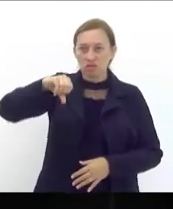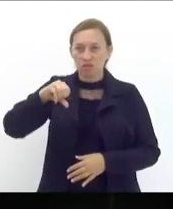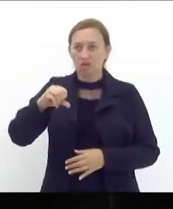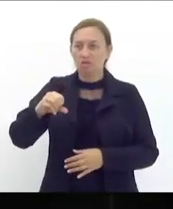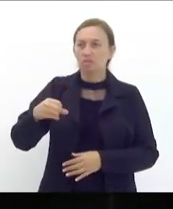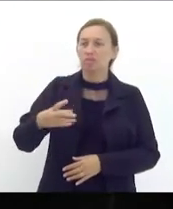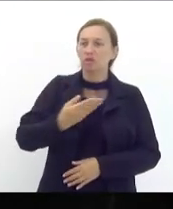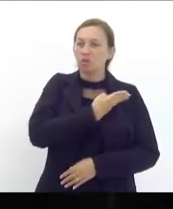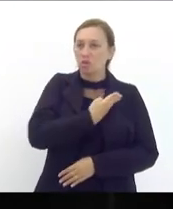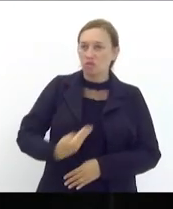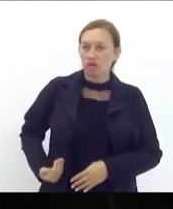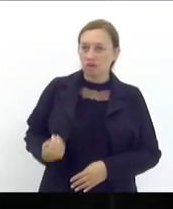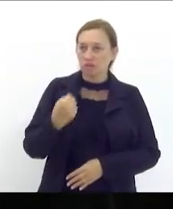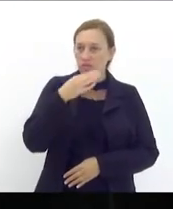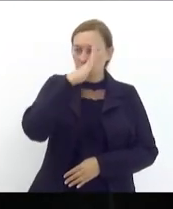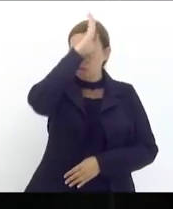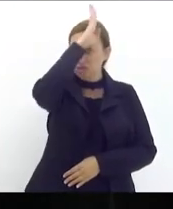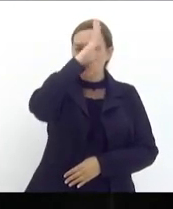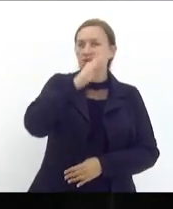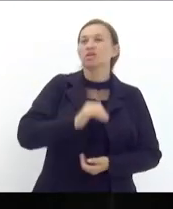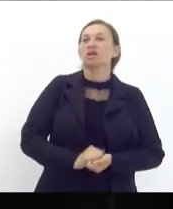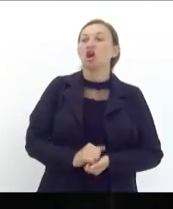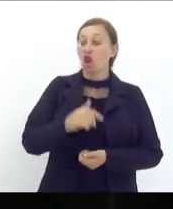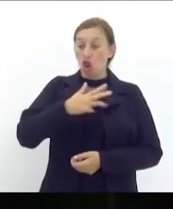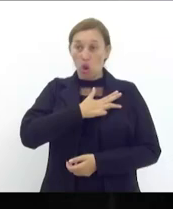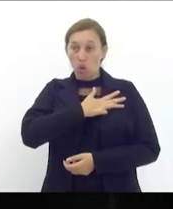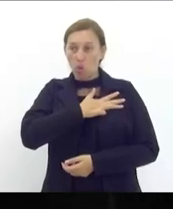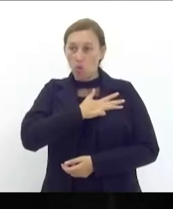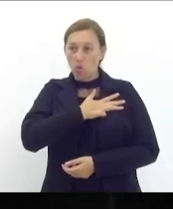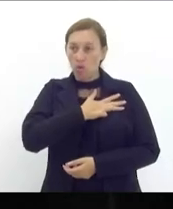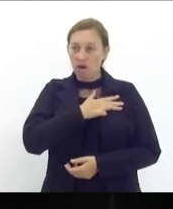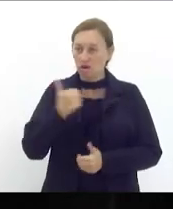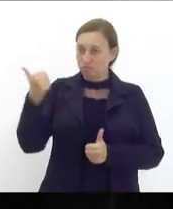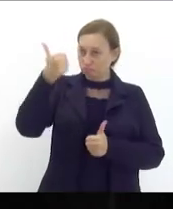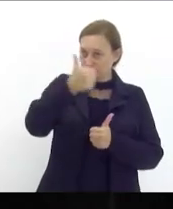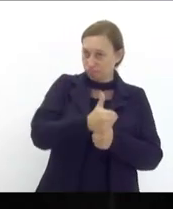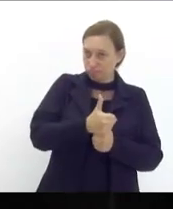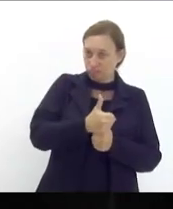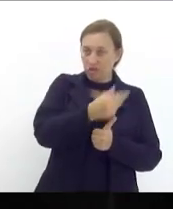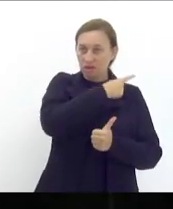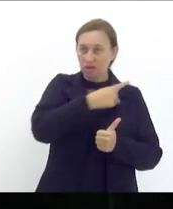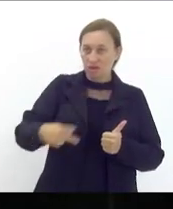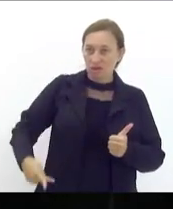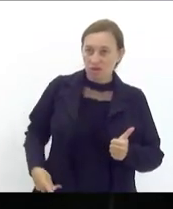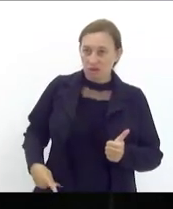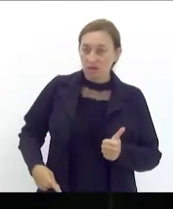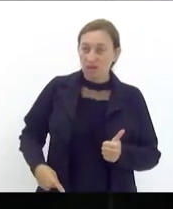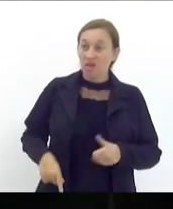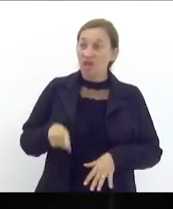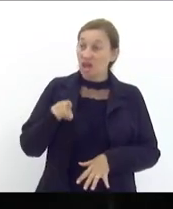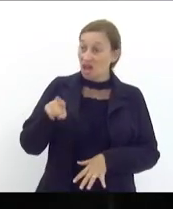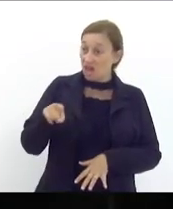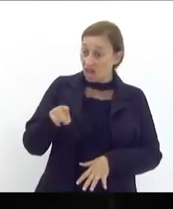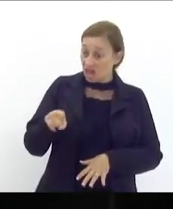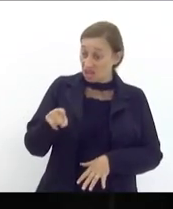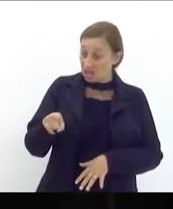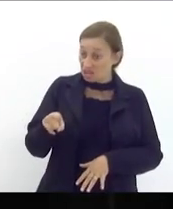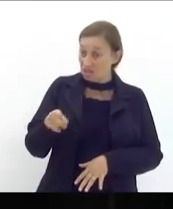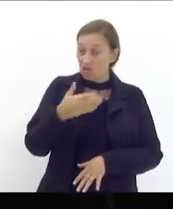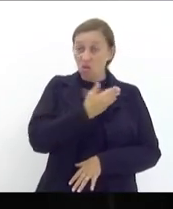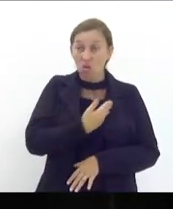Bolsonaro tão logo o governo Lula assumiu a presidência este governo